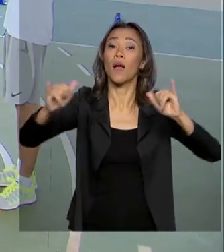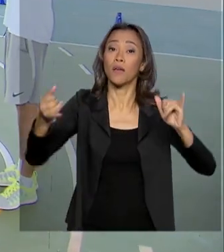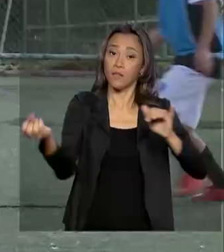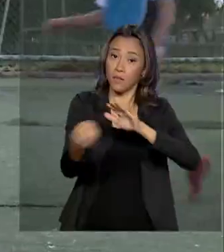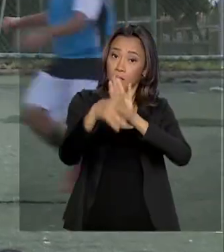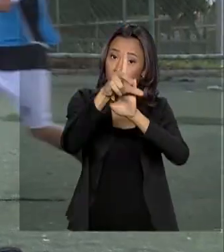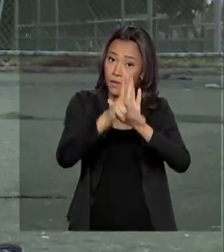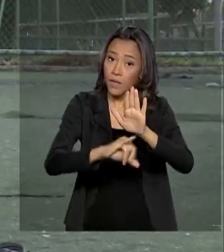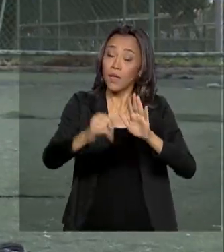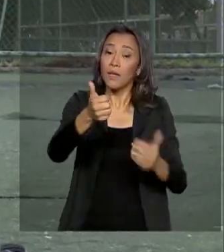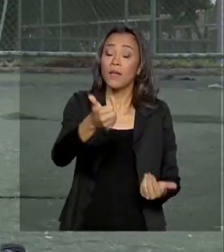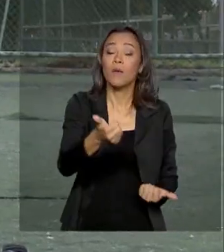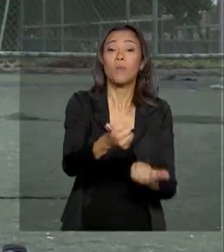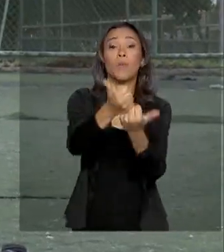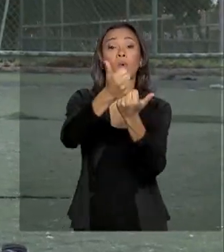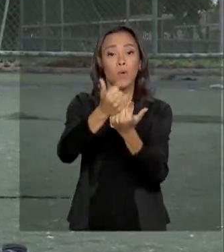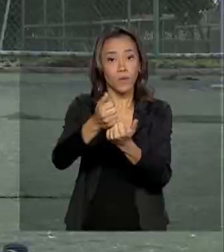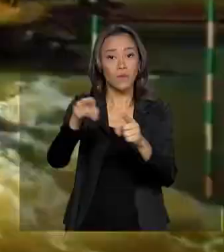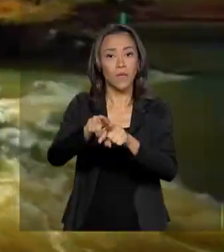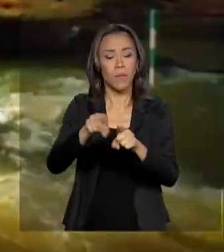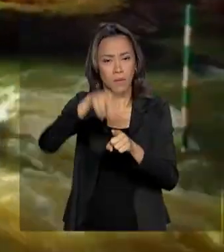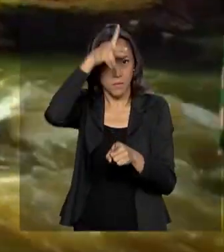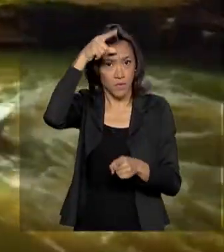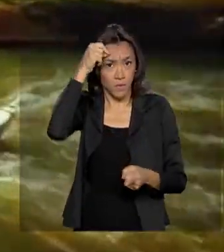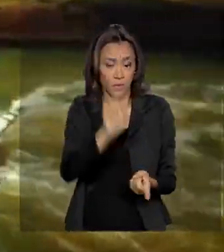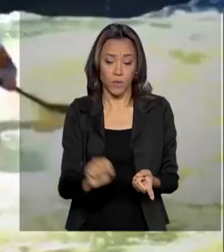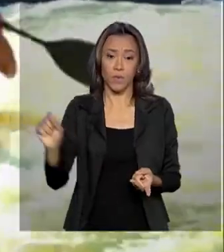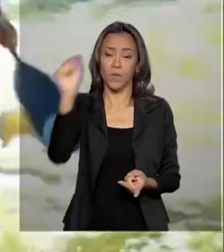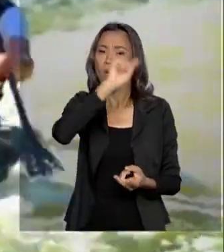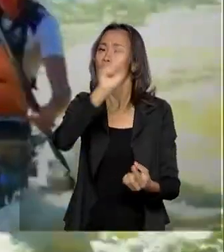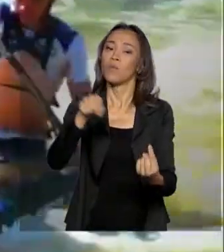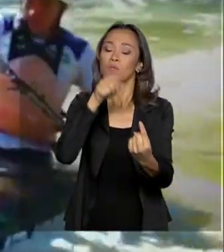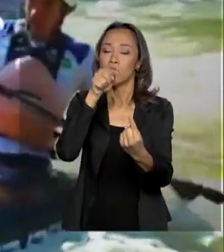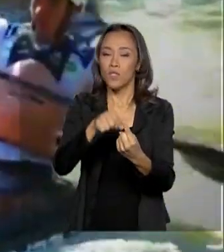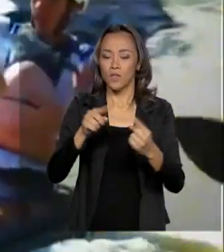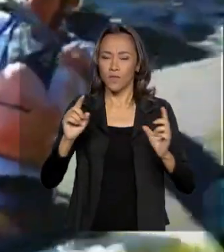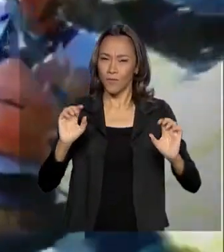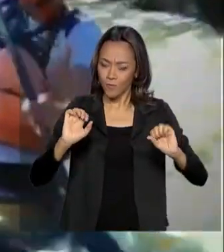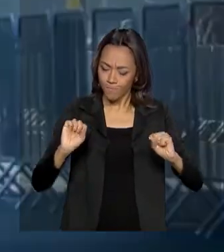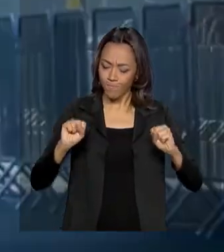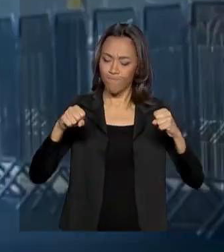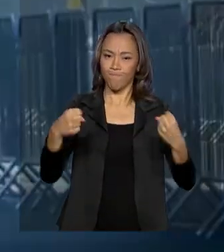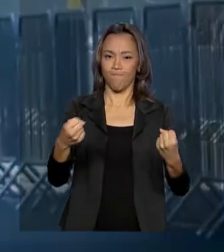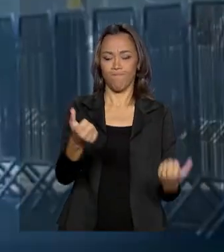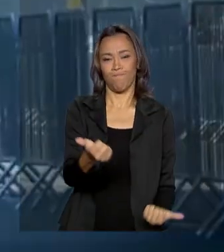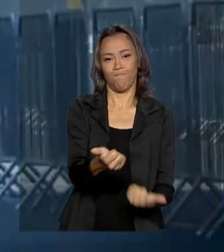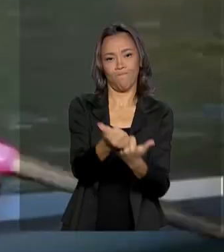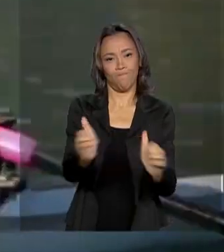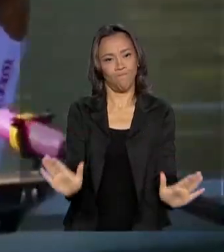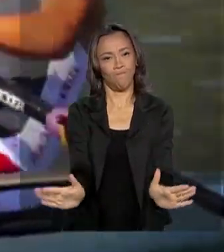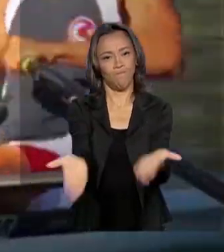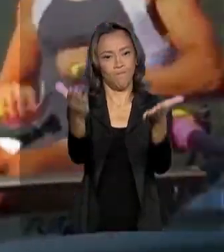apoio técnico às prefeituras, como forma de fortalecer a presença municipal nos projetos.